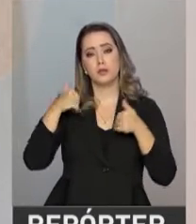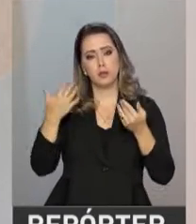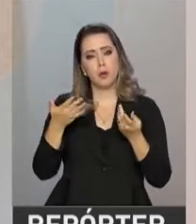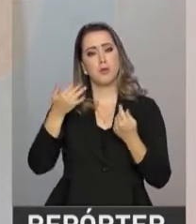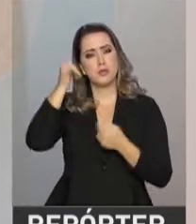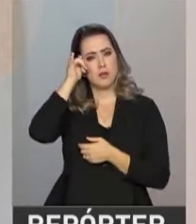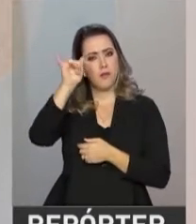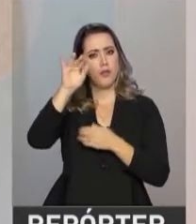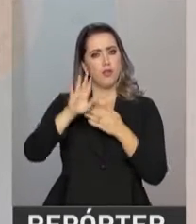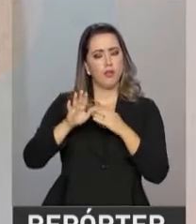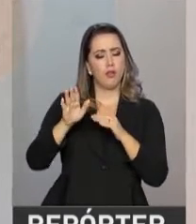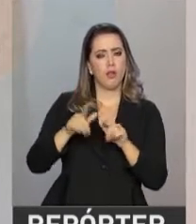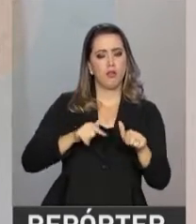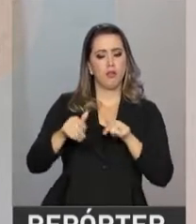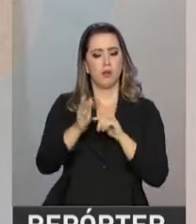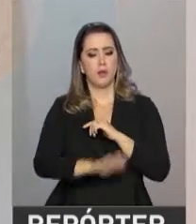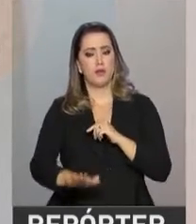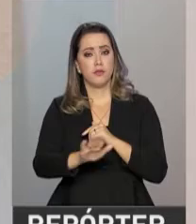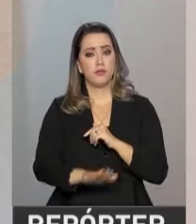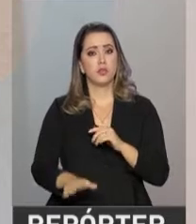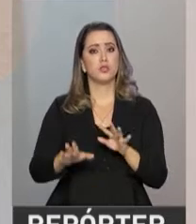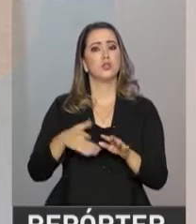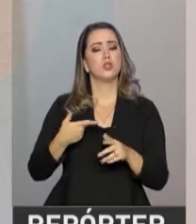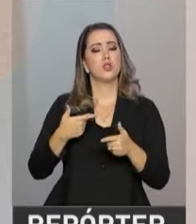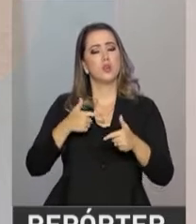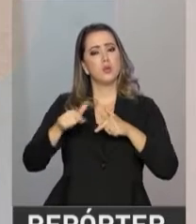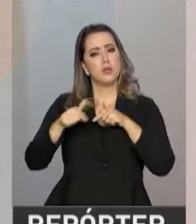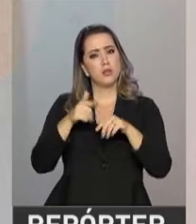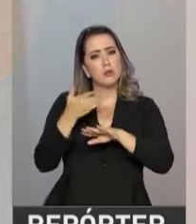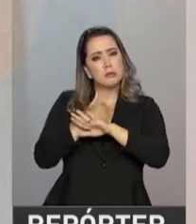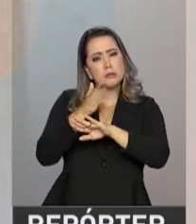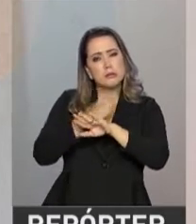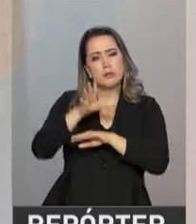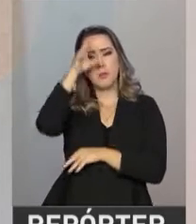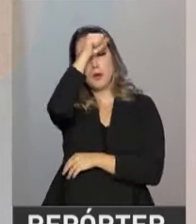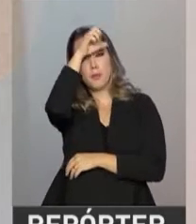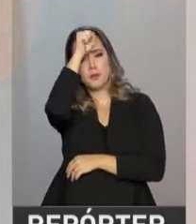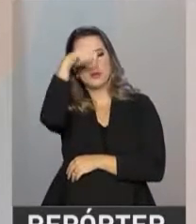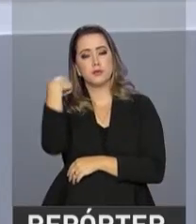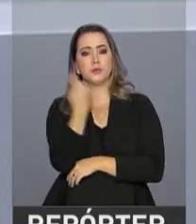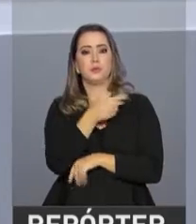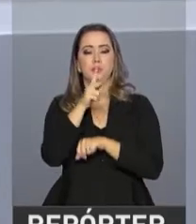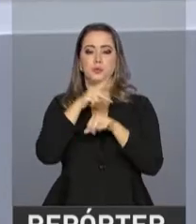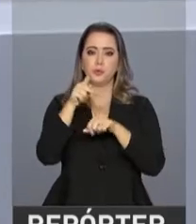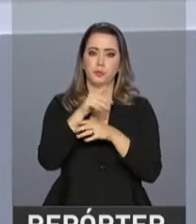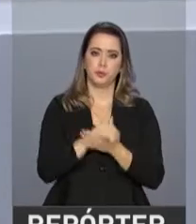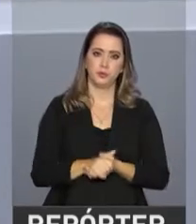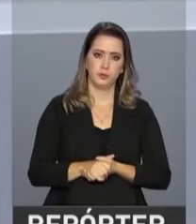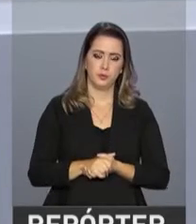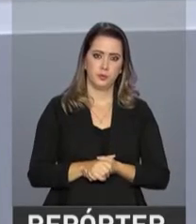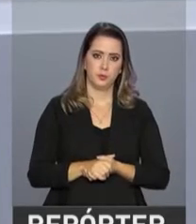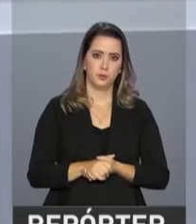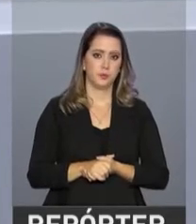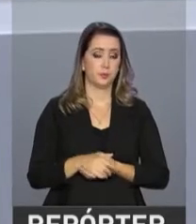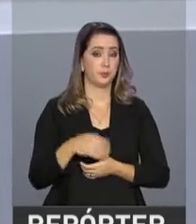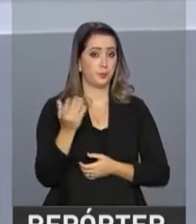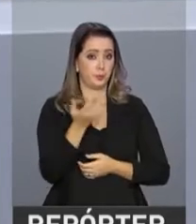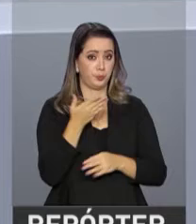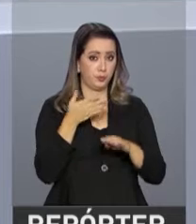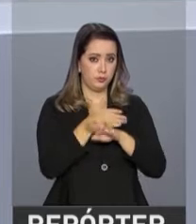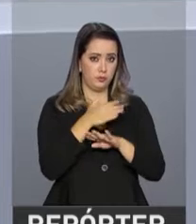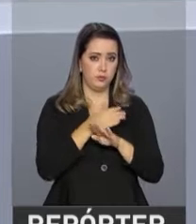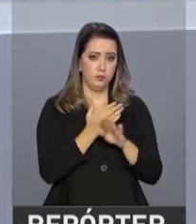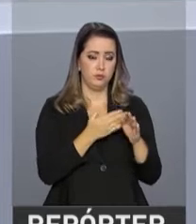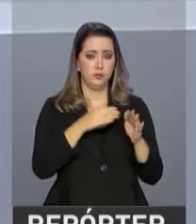realmente precisa ser cada vez mais aprimorada essa aprendizagem no nosso país. Quem quiser participar do